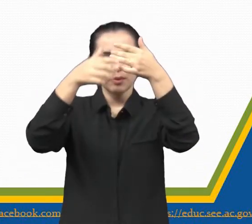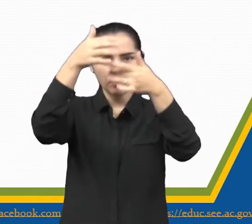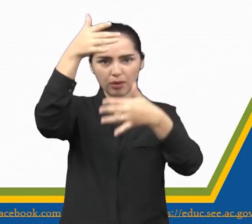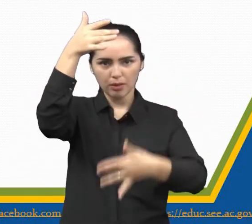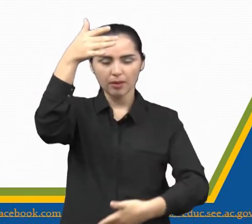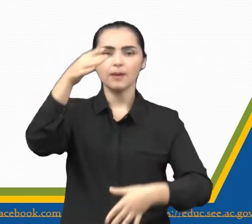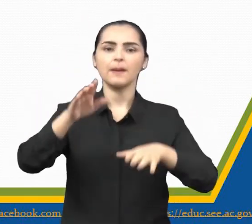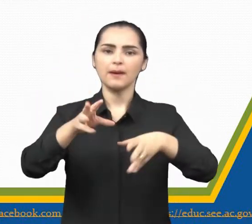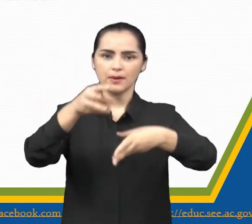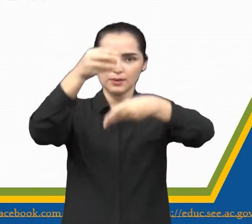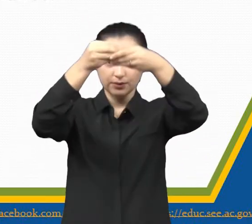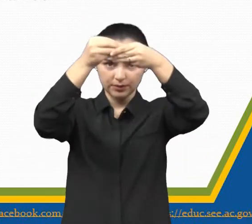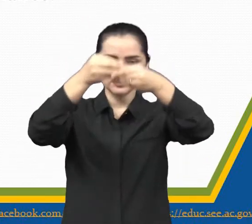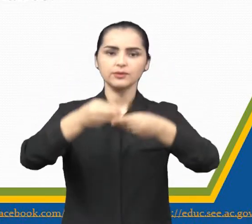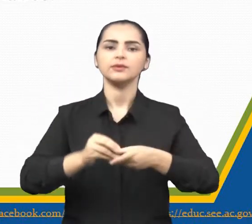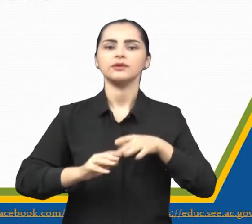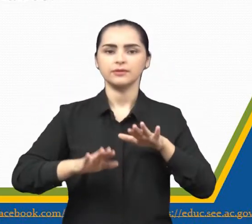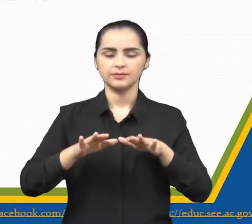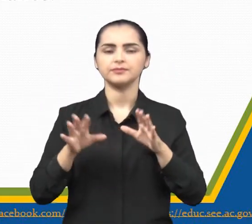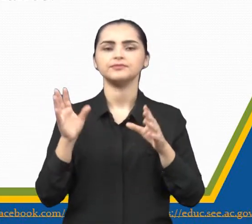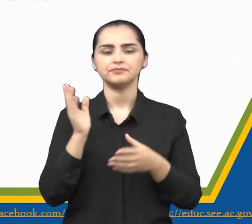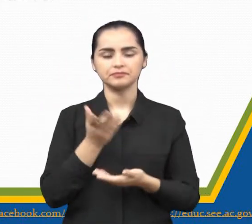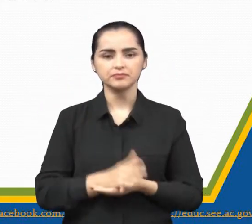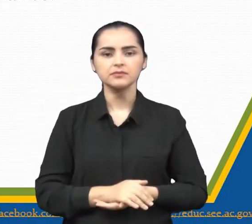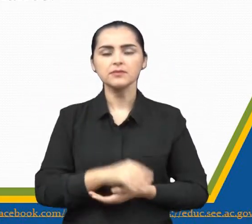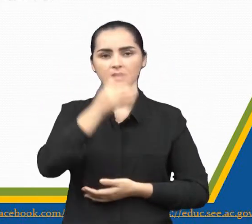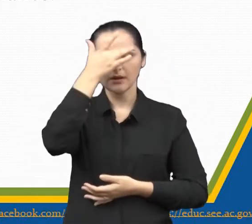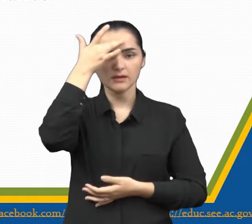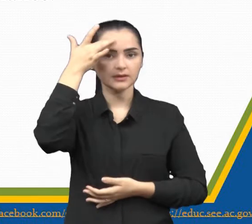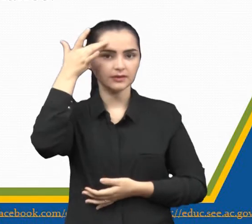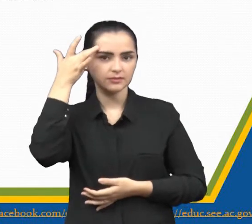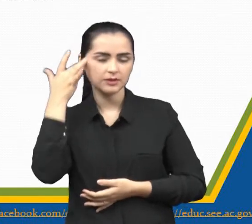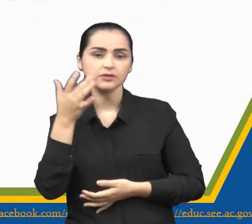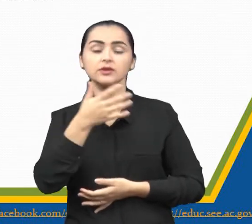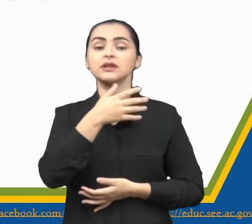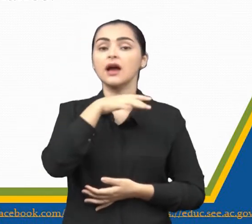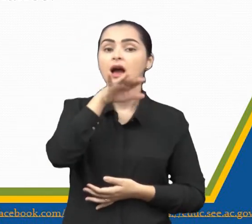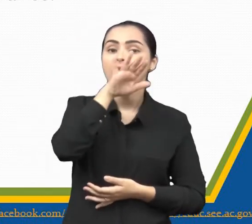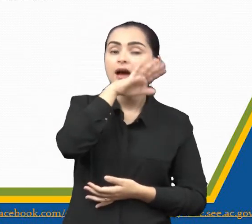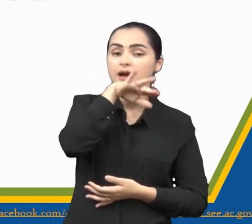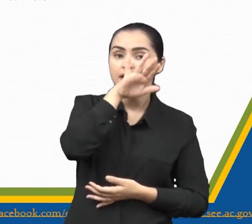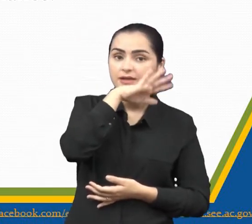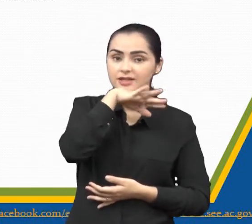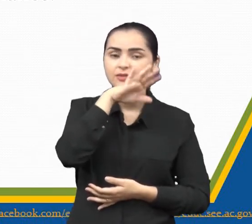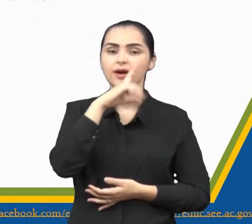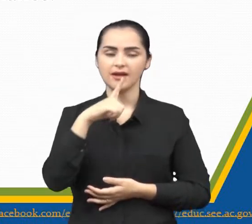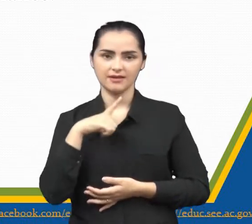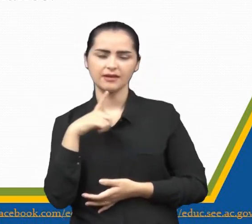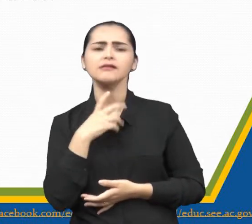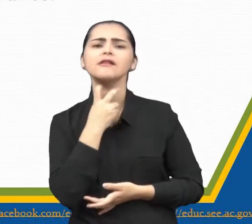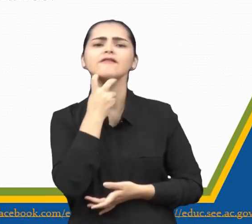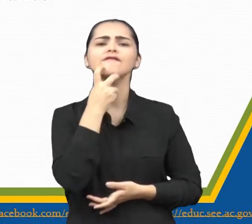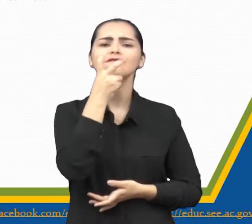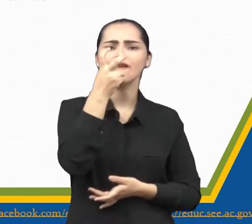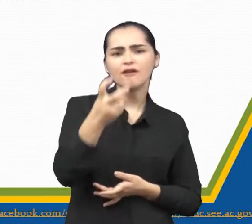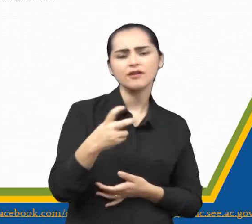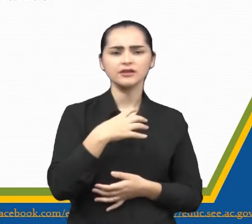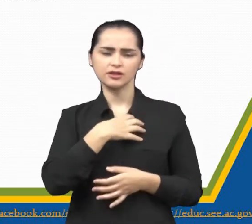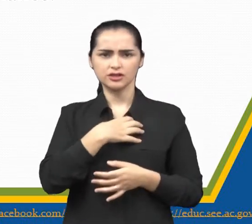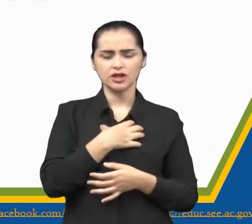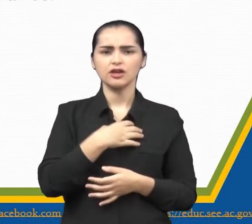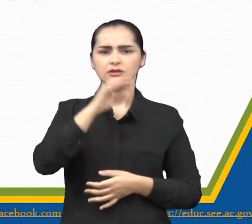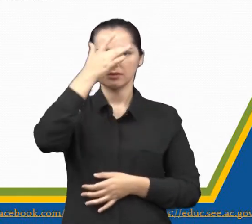deles é, tá? As personagens são animais que agem como seres humanos, tá?